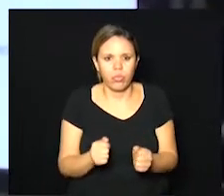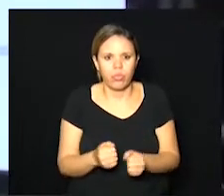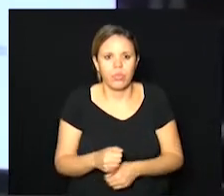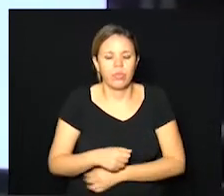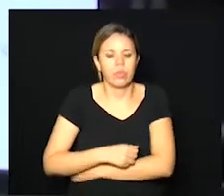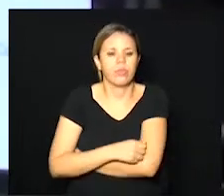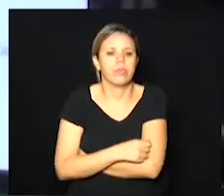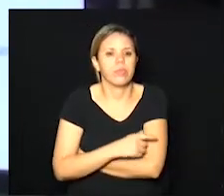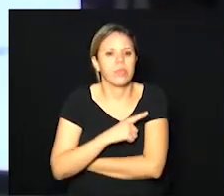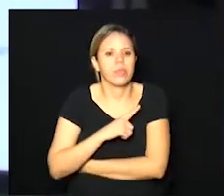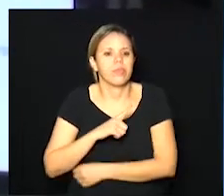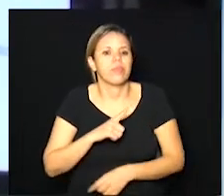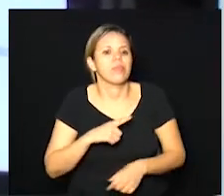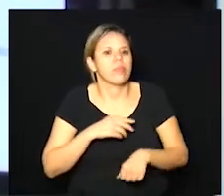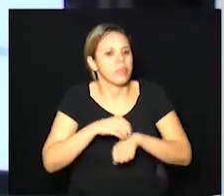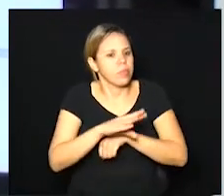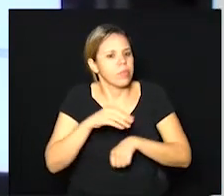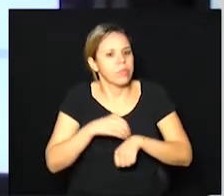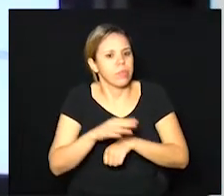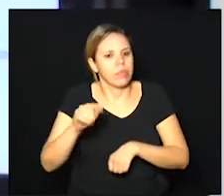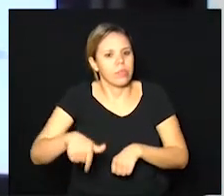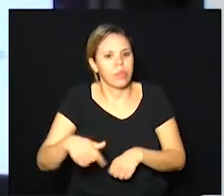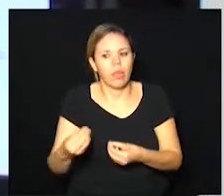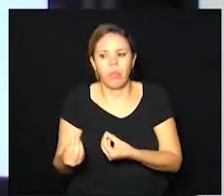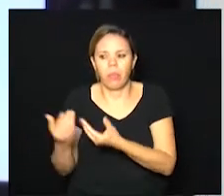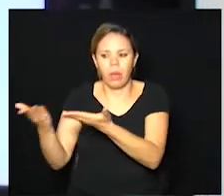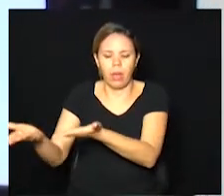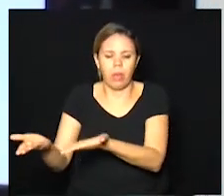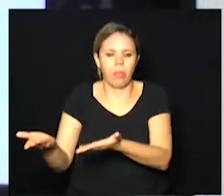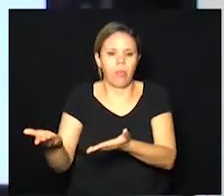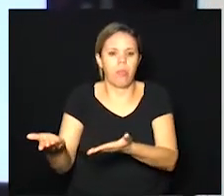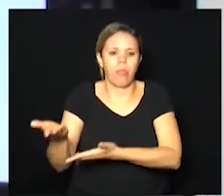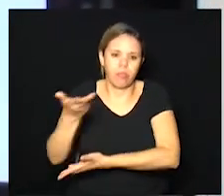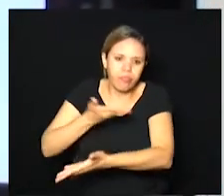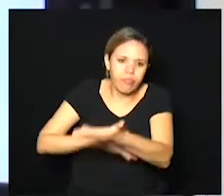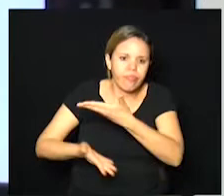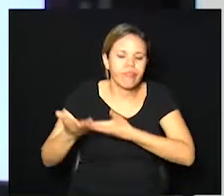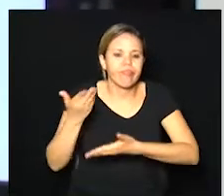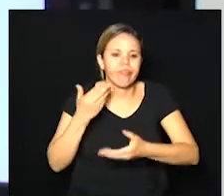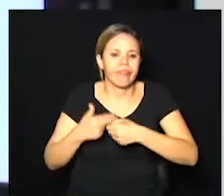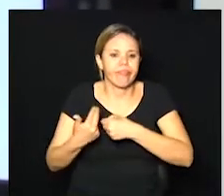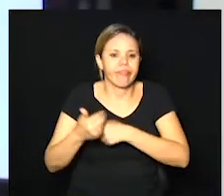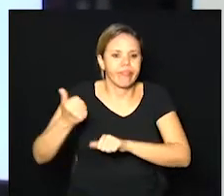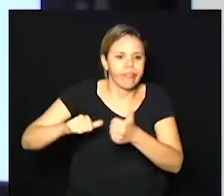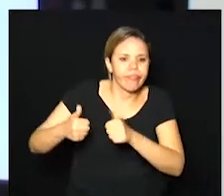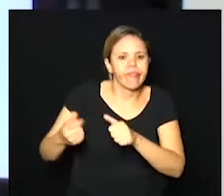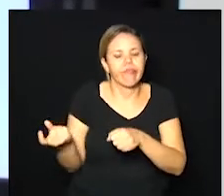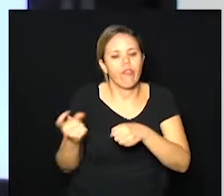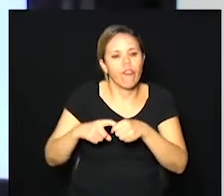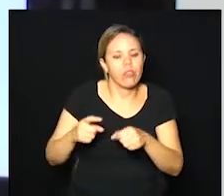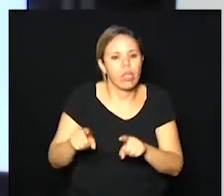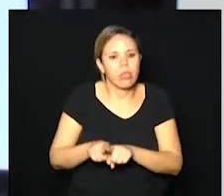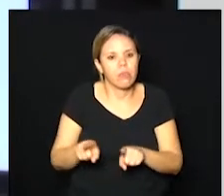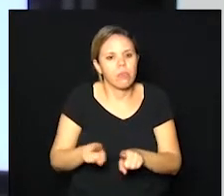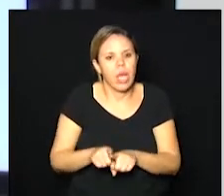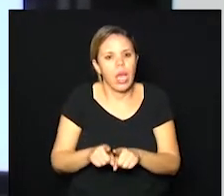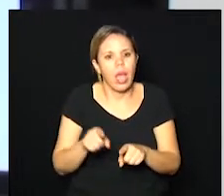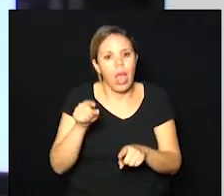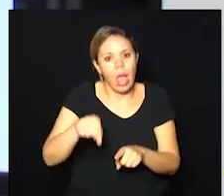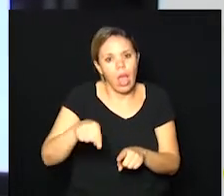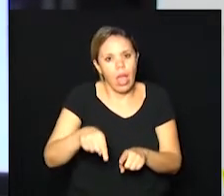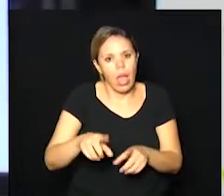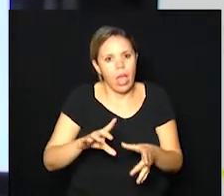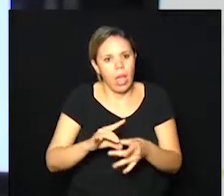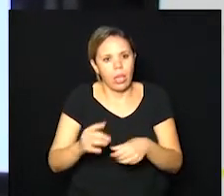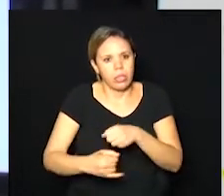ser passados daqui para a Unicamp e voltado com análise e vice-versa. Então, essa portaria conjunta